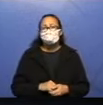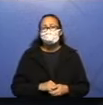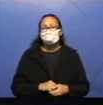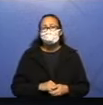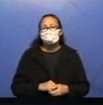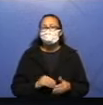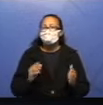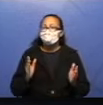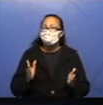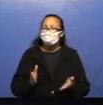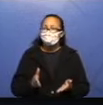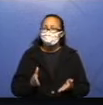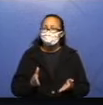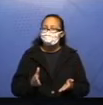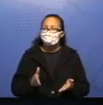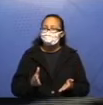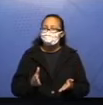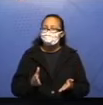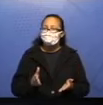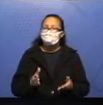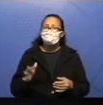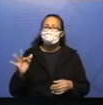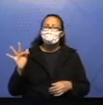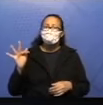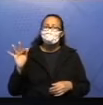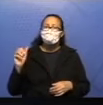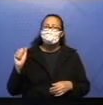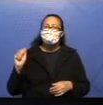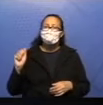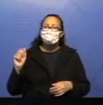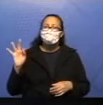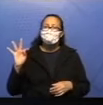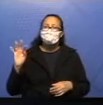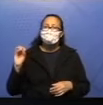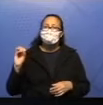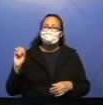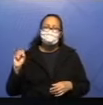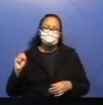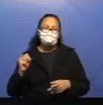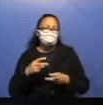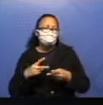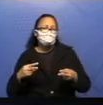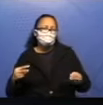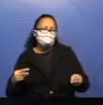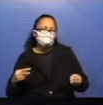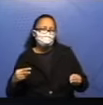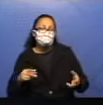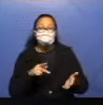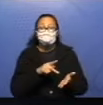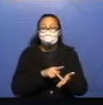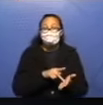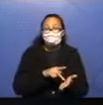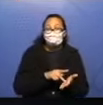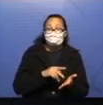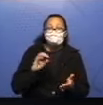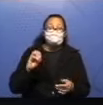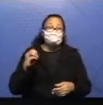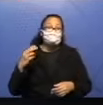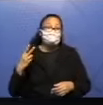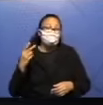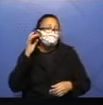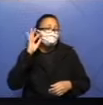Agora, nós vamos falar sobre os fatos que são reais e de ficção. Então, na realidade aqui,